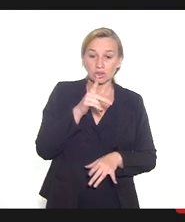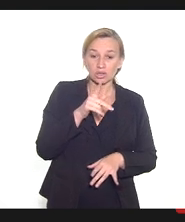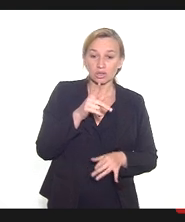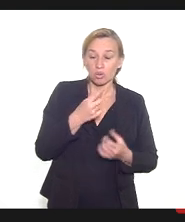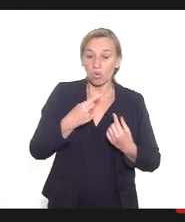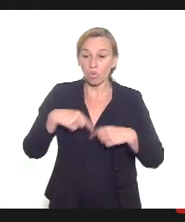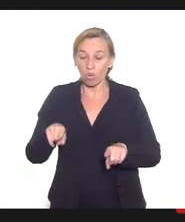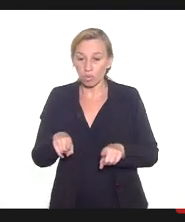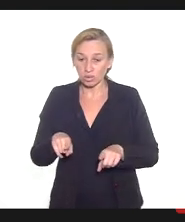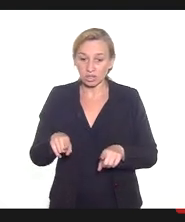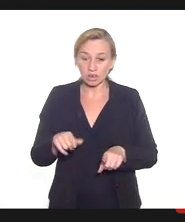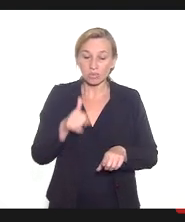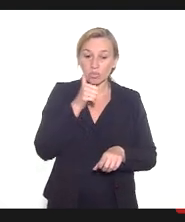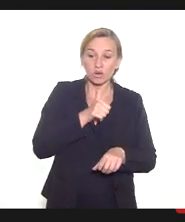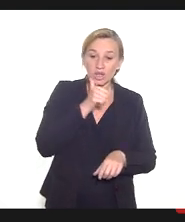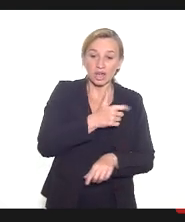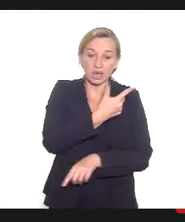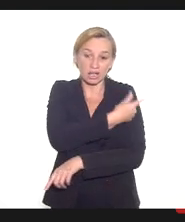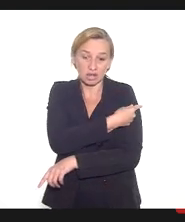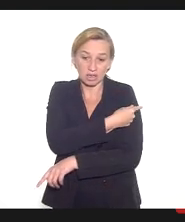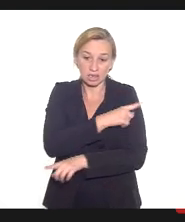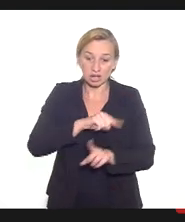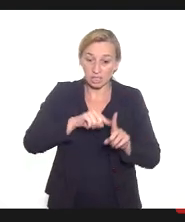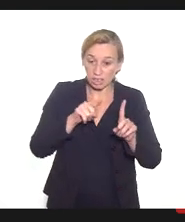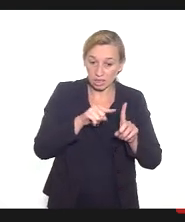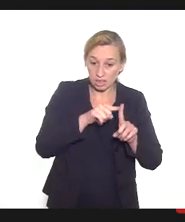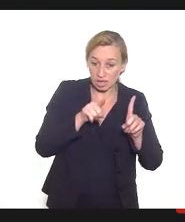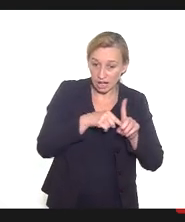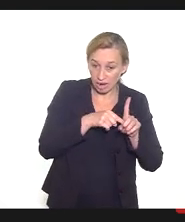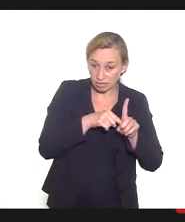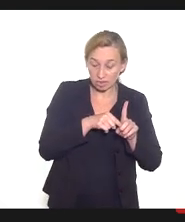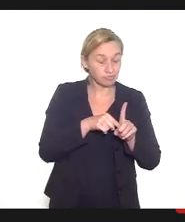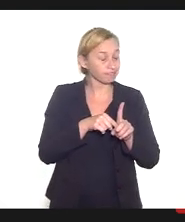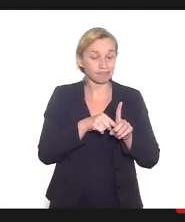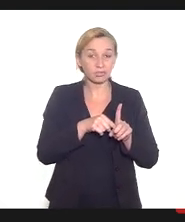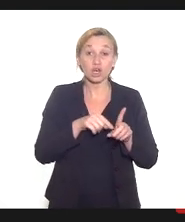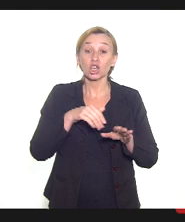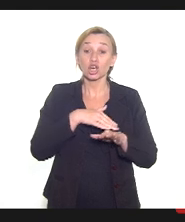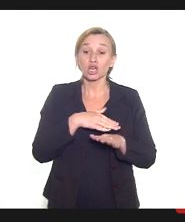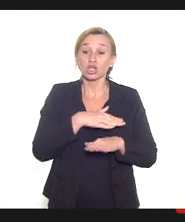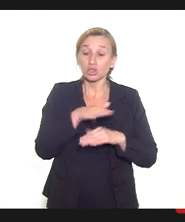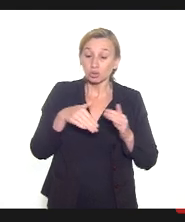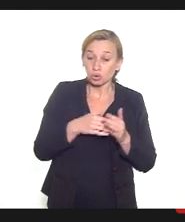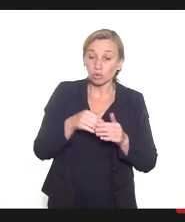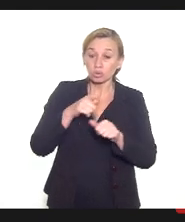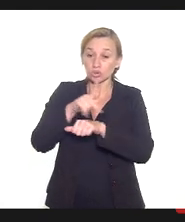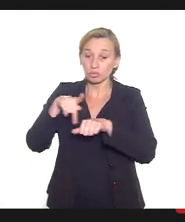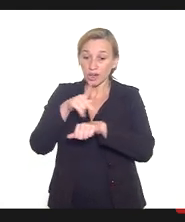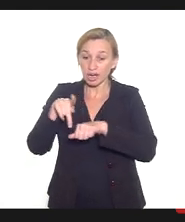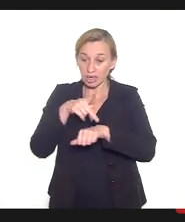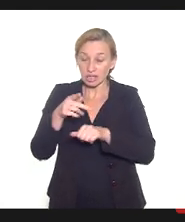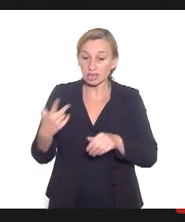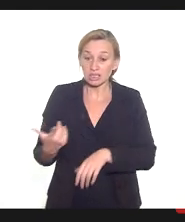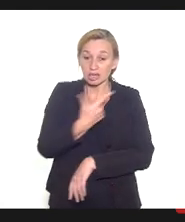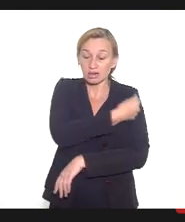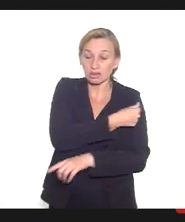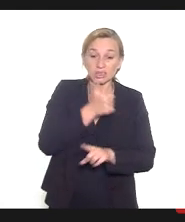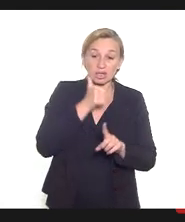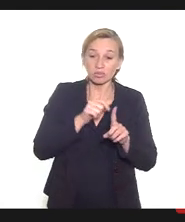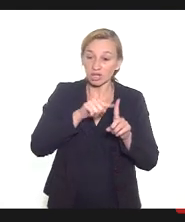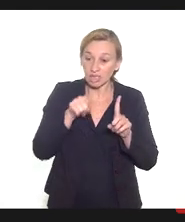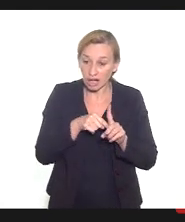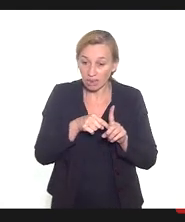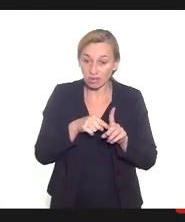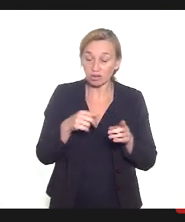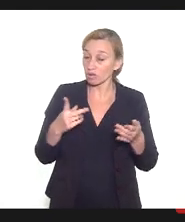vacinação de gestantes em nenhum país que vacina gestantes, quer com essa vacina, quer com outras vacinas de vetor